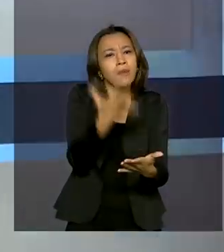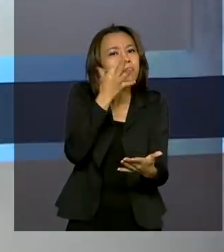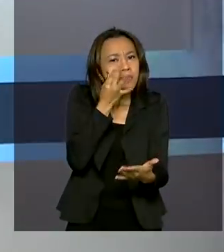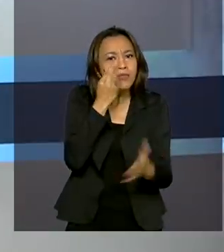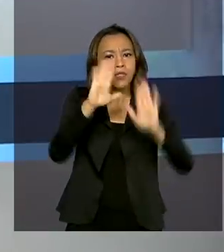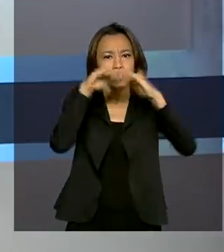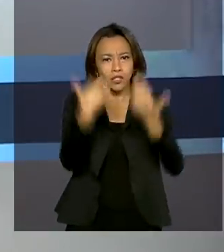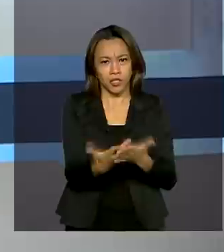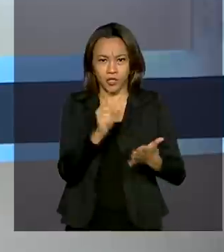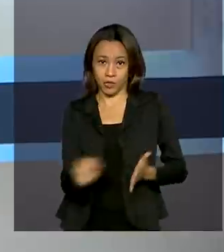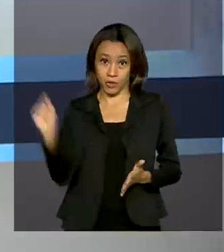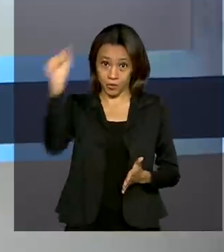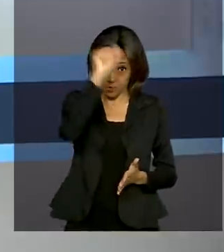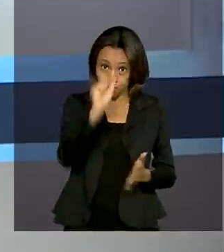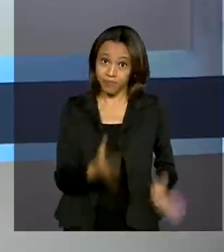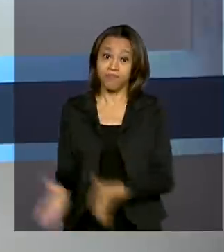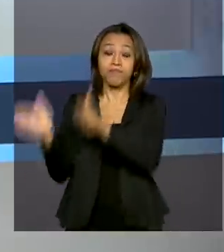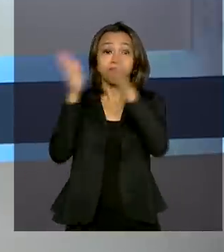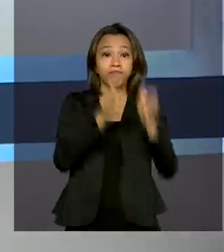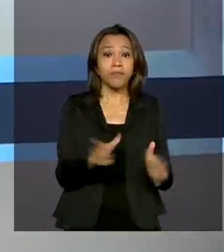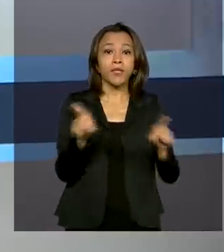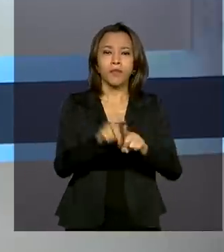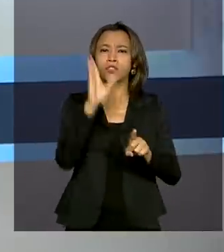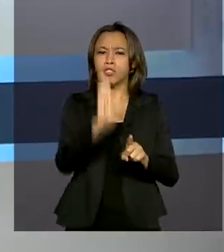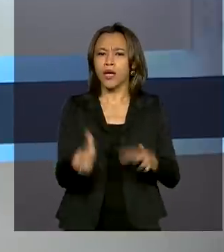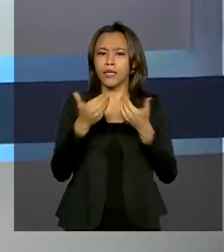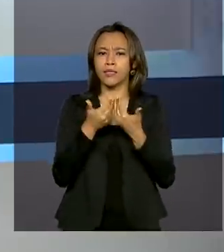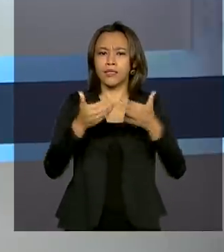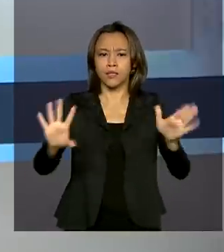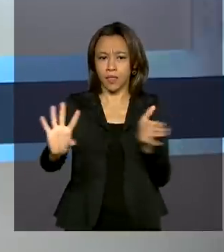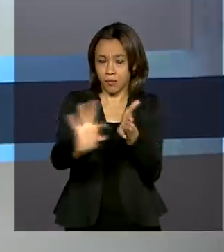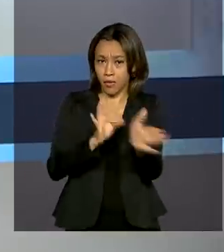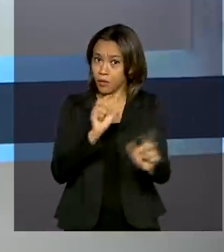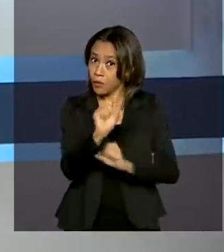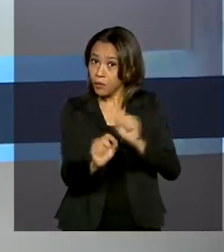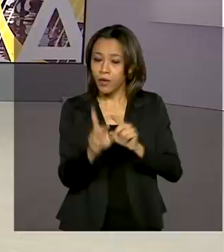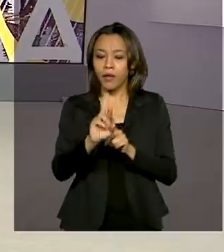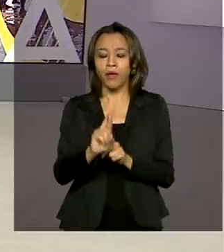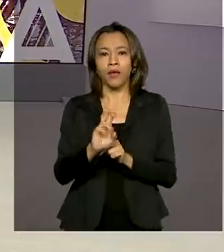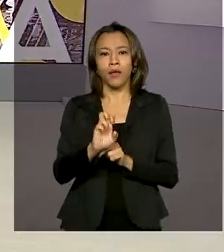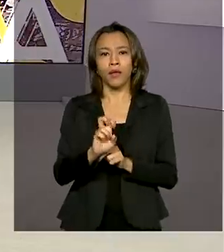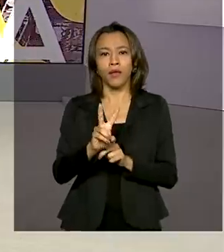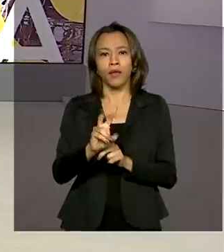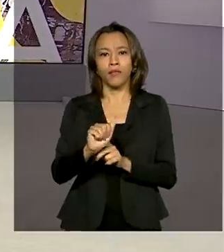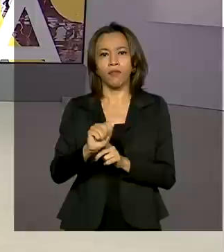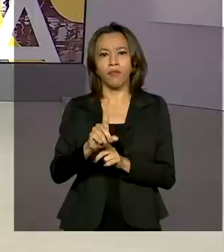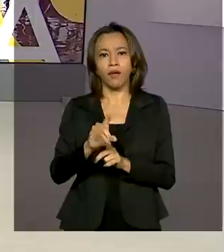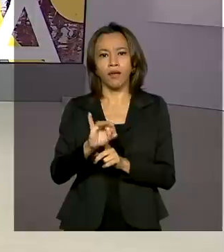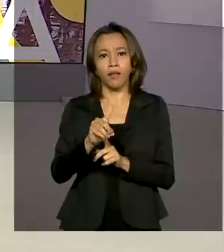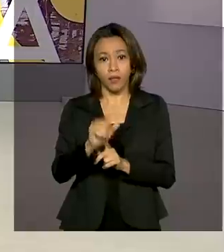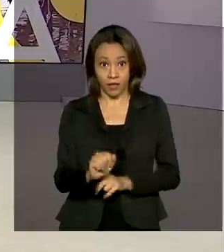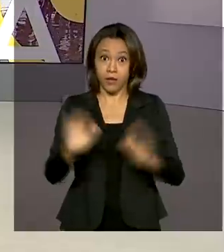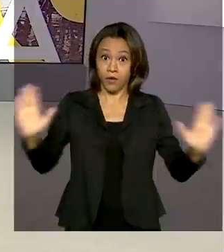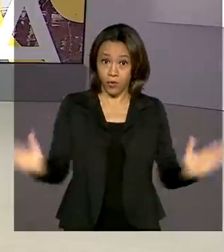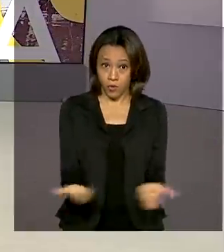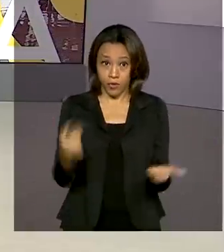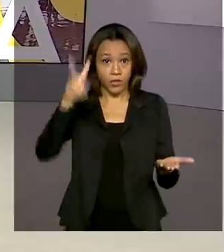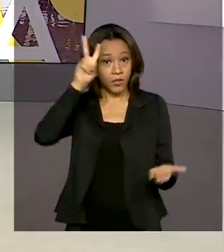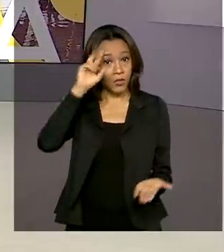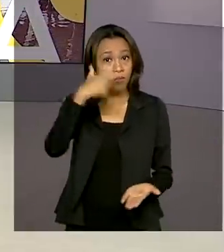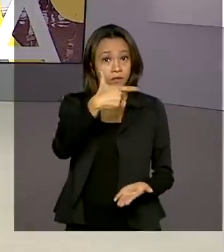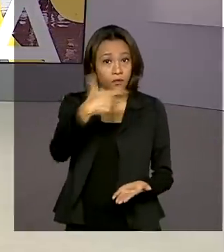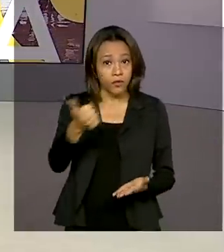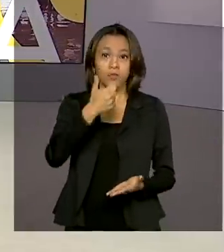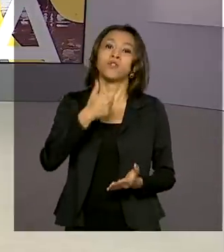E veja também, estão abertas as inscrições para o Revalida. Hoje é segunda-feira, 21 de